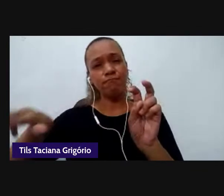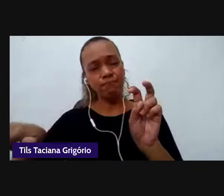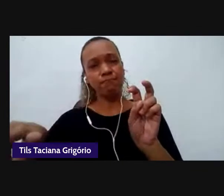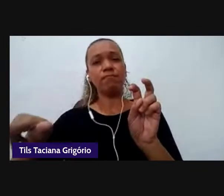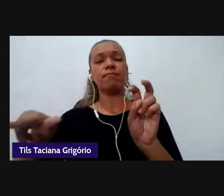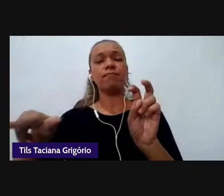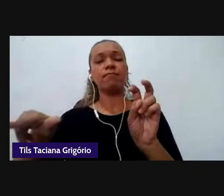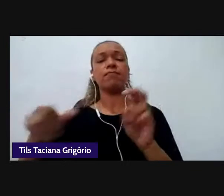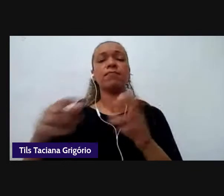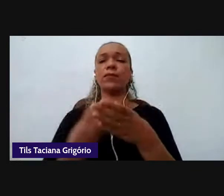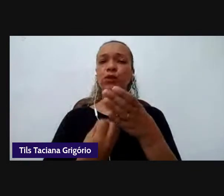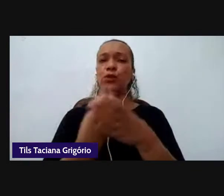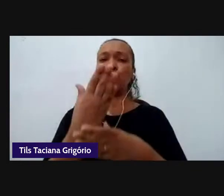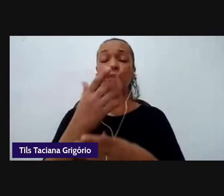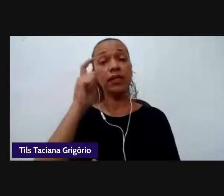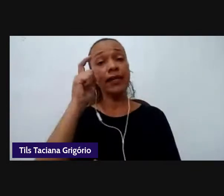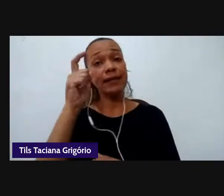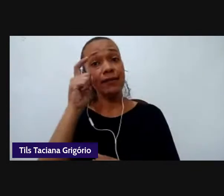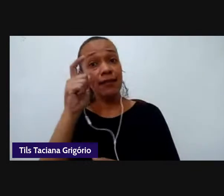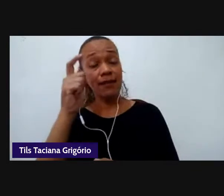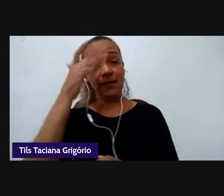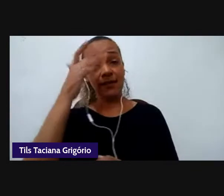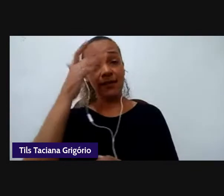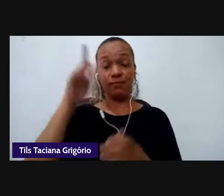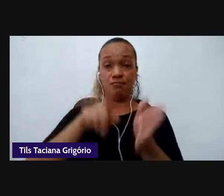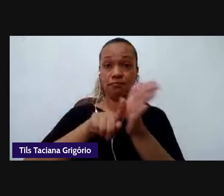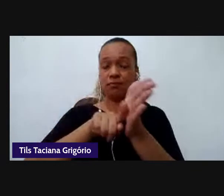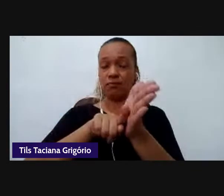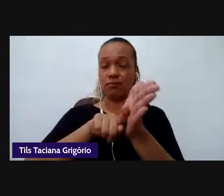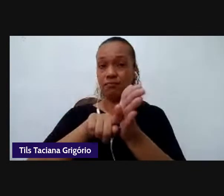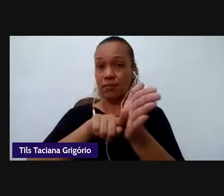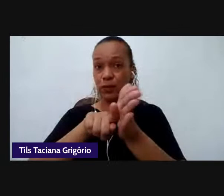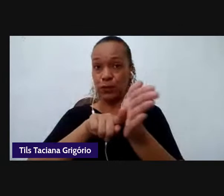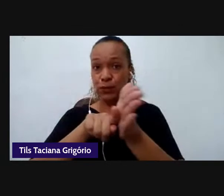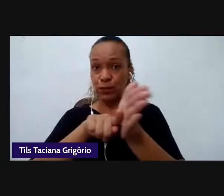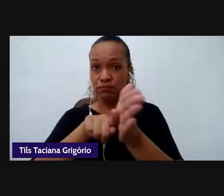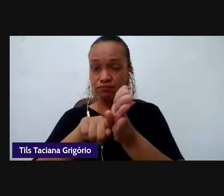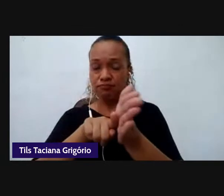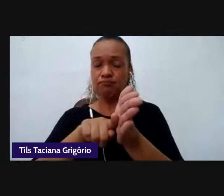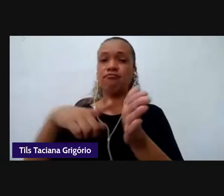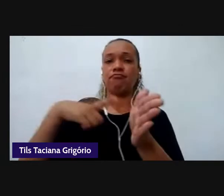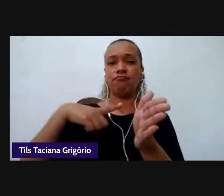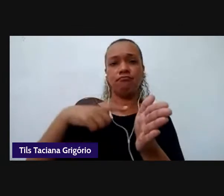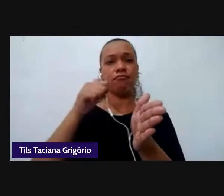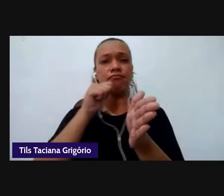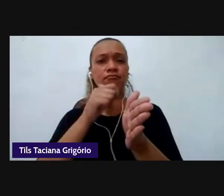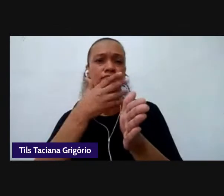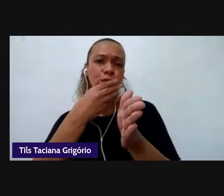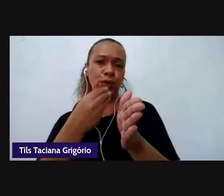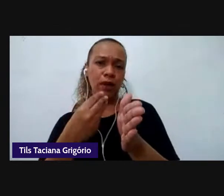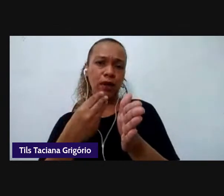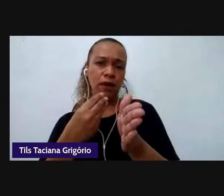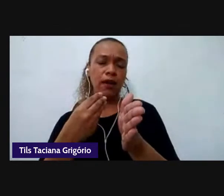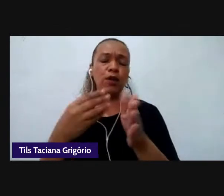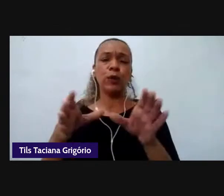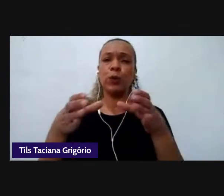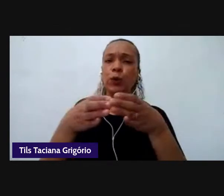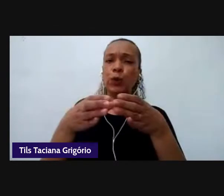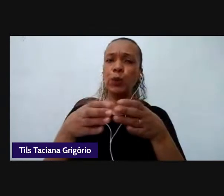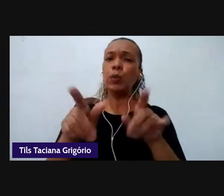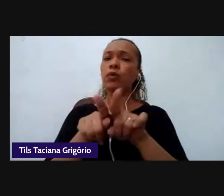de interesses tanto das pesquisas dos participantes e das participantes do grupo, como também